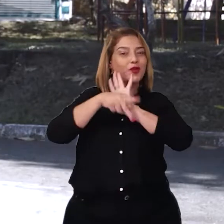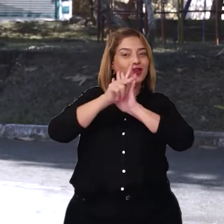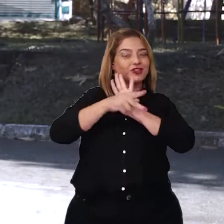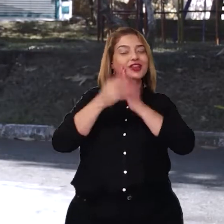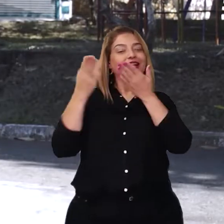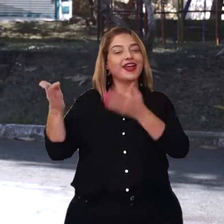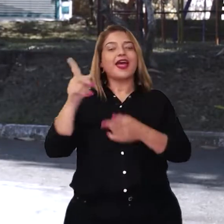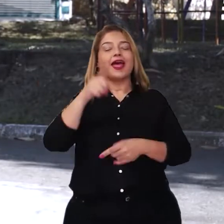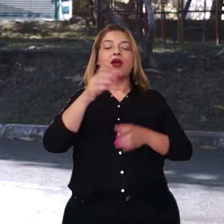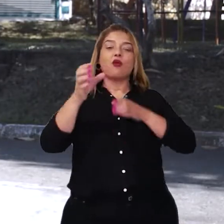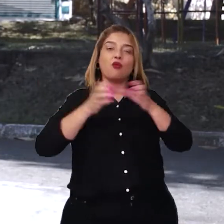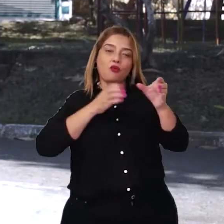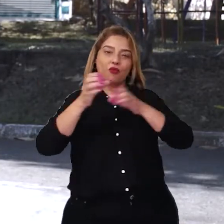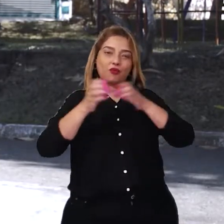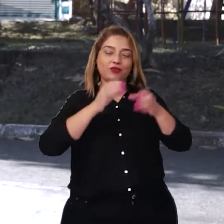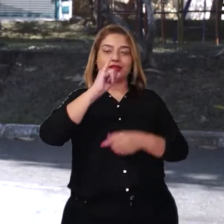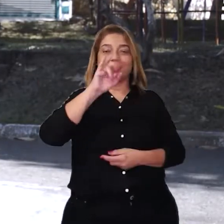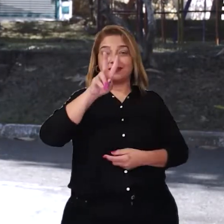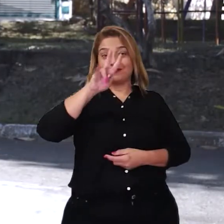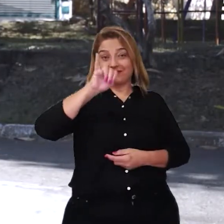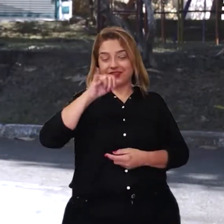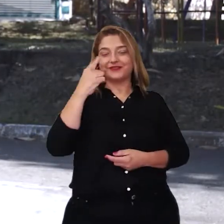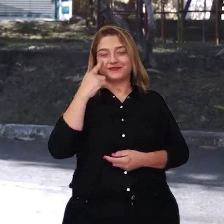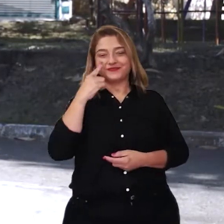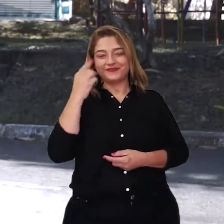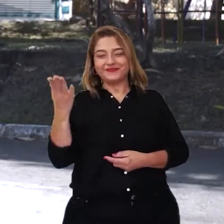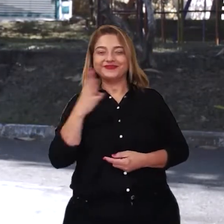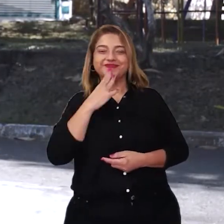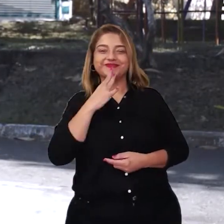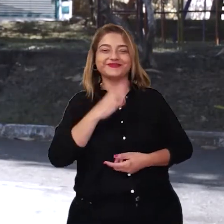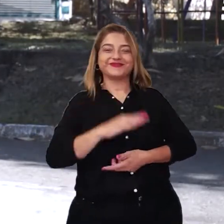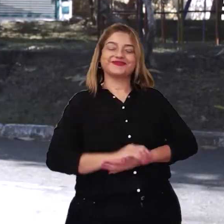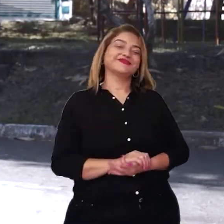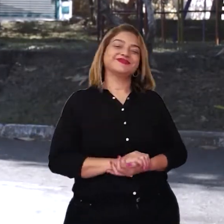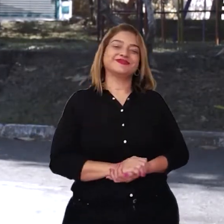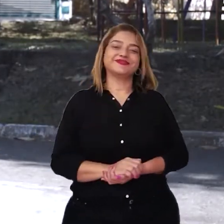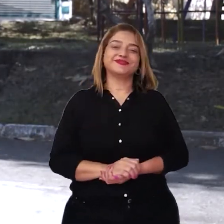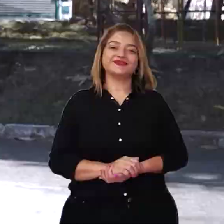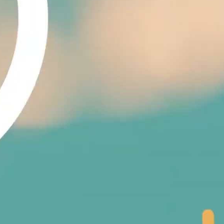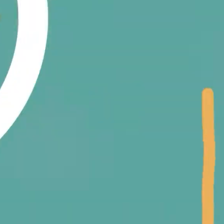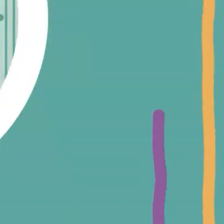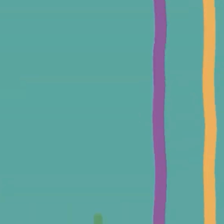sobre esse superprojeto é a coordenadora Ivi Estela. Vamos conhecer?